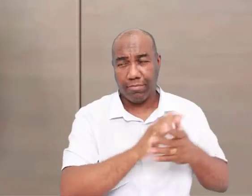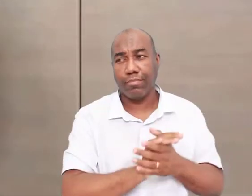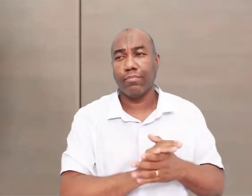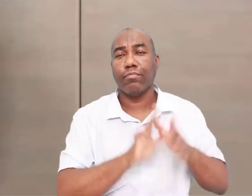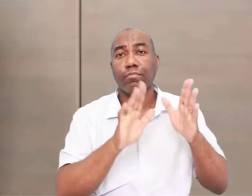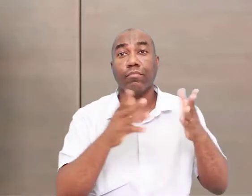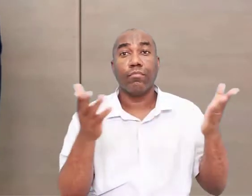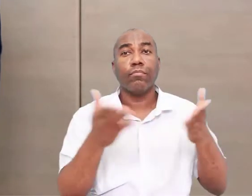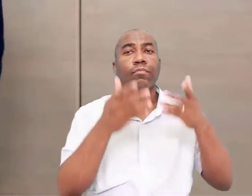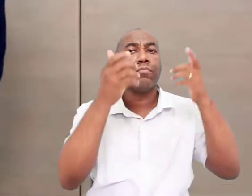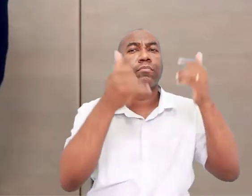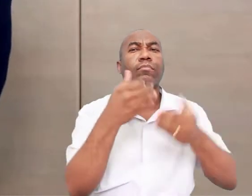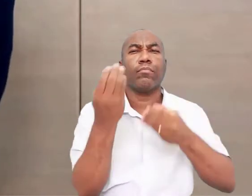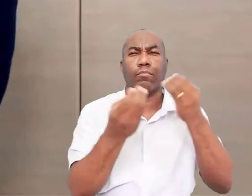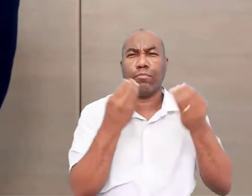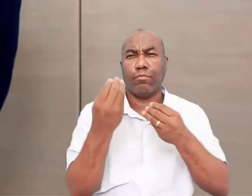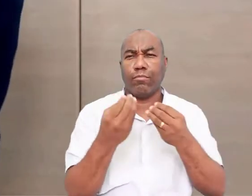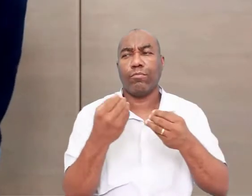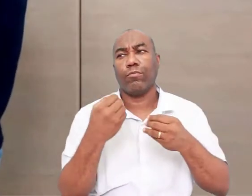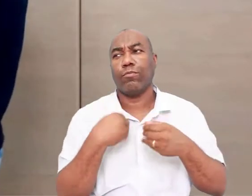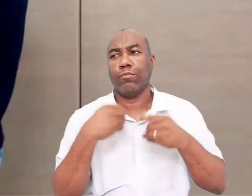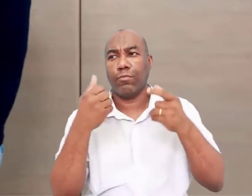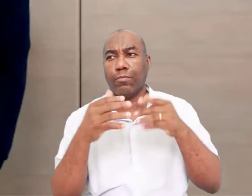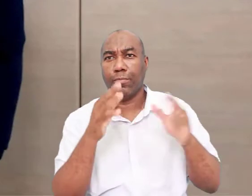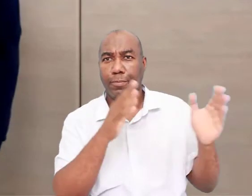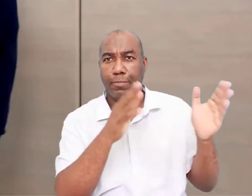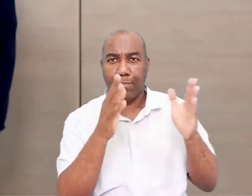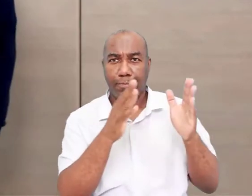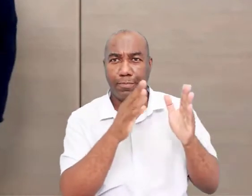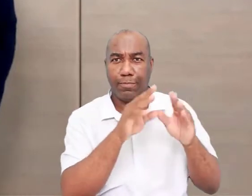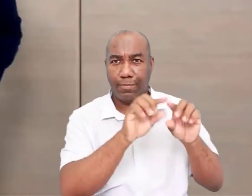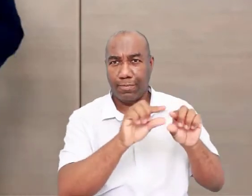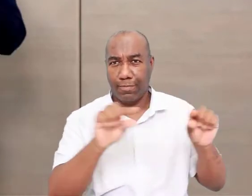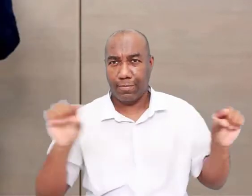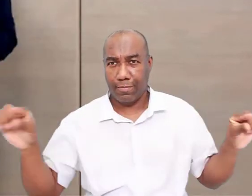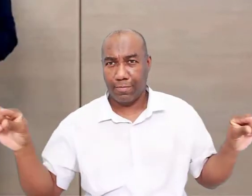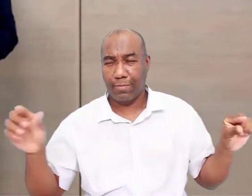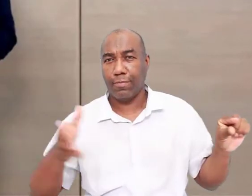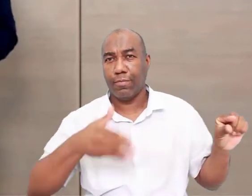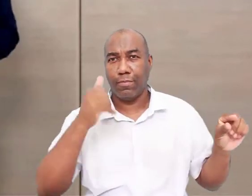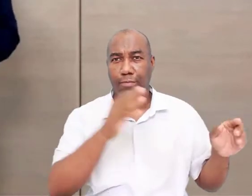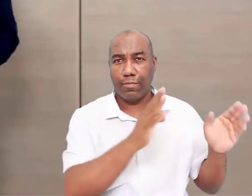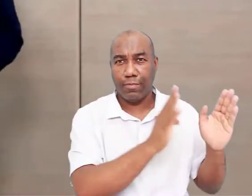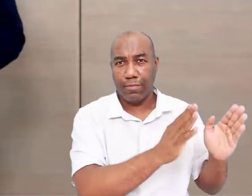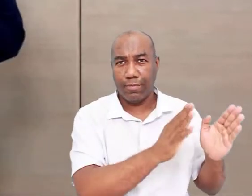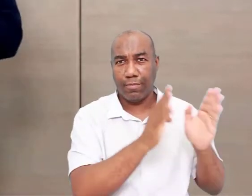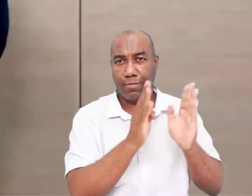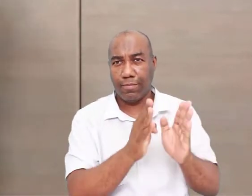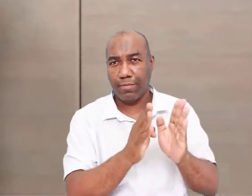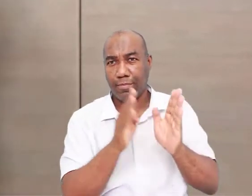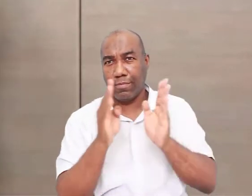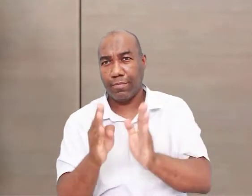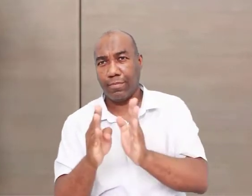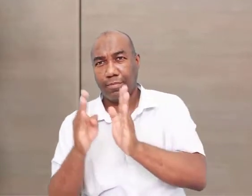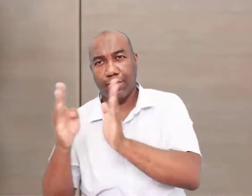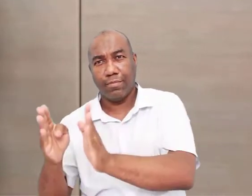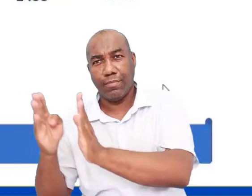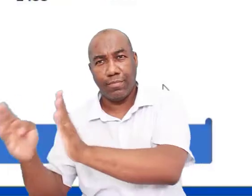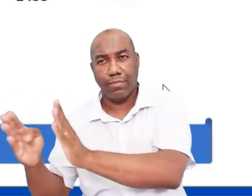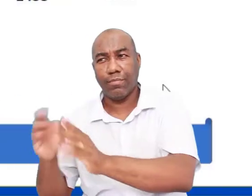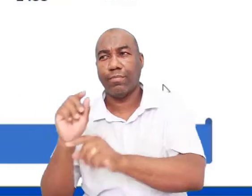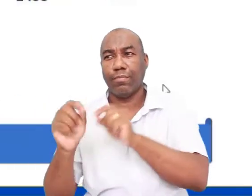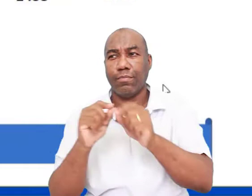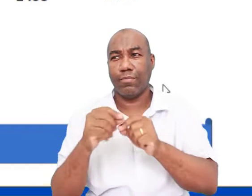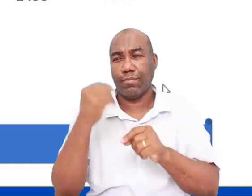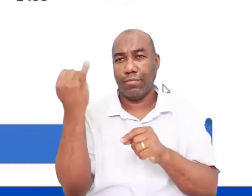explicar isso, eu vou pegar essa linha do tempo. Que eu acho que fica muito legal para a gente poder visualizar aquilo